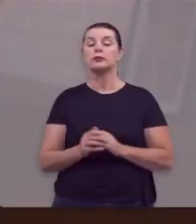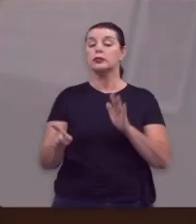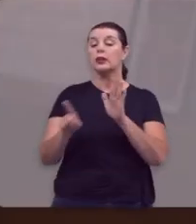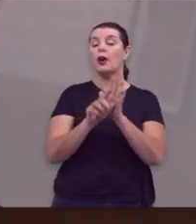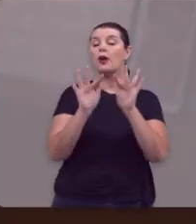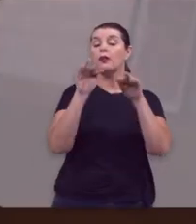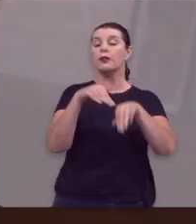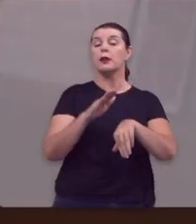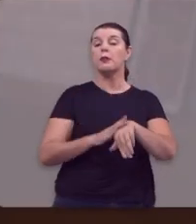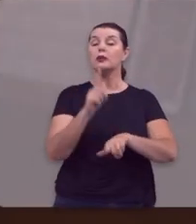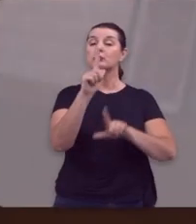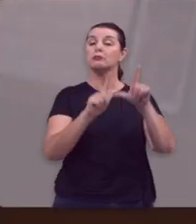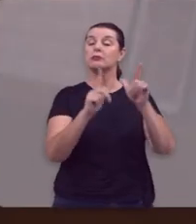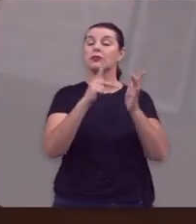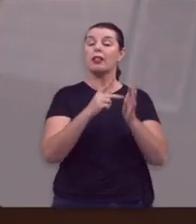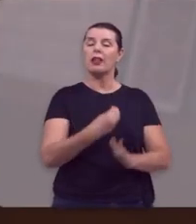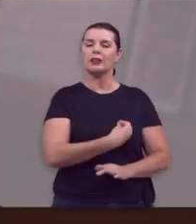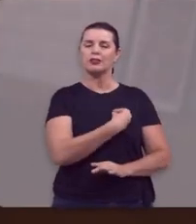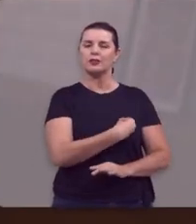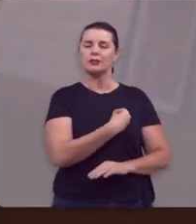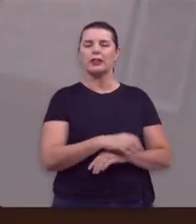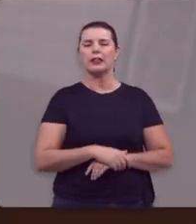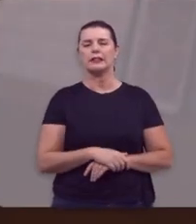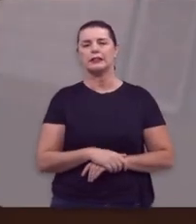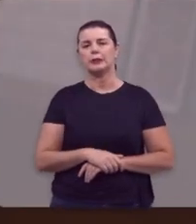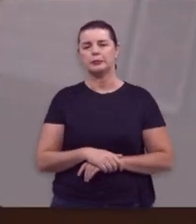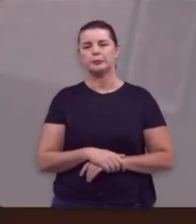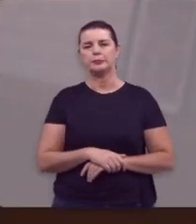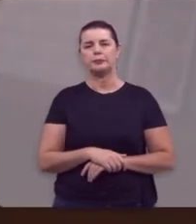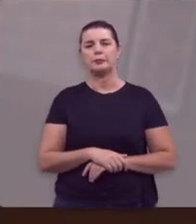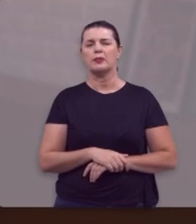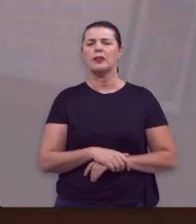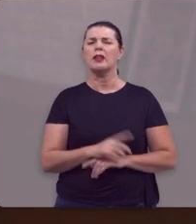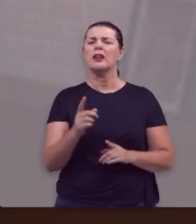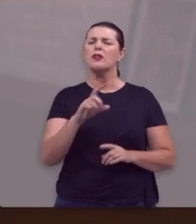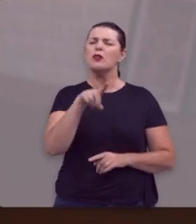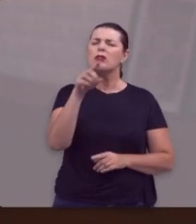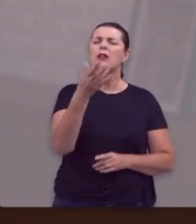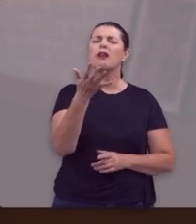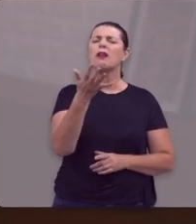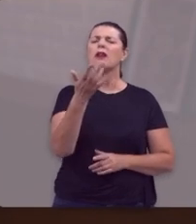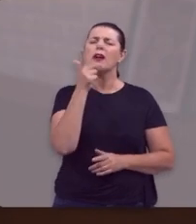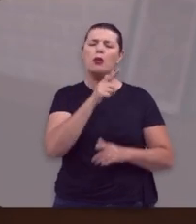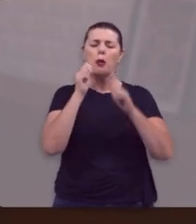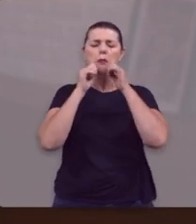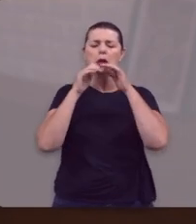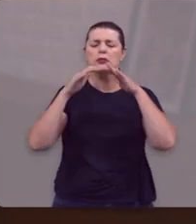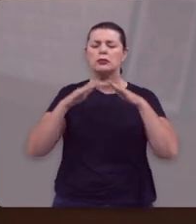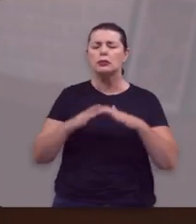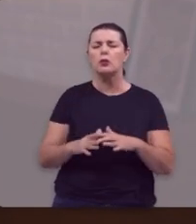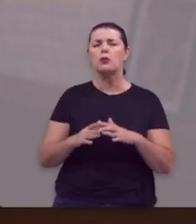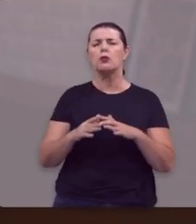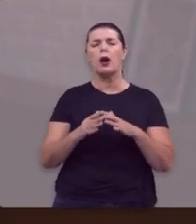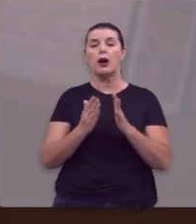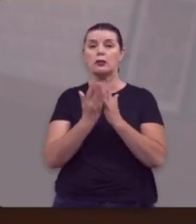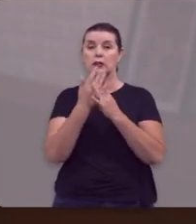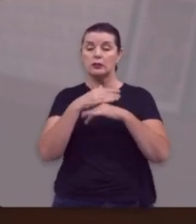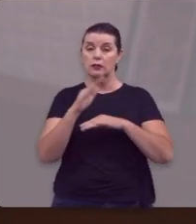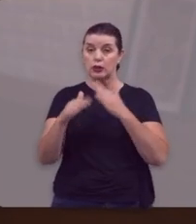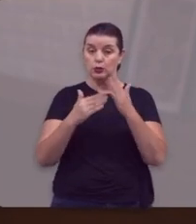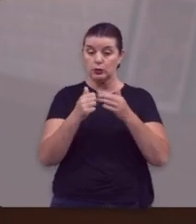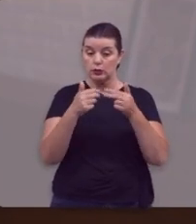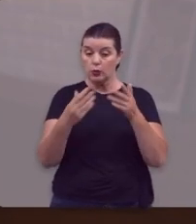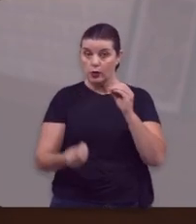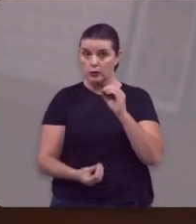Chegamos ao final de mais um programa Verdade e Vida e se você foi abençoado por meio de tudo que